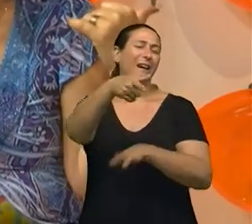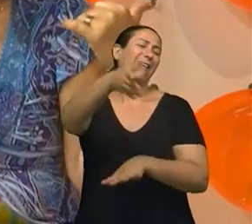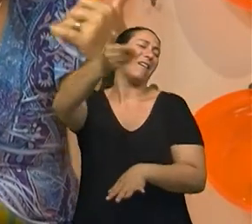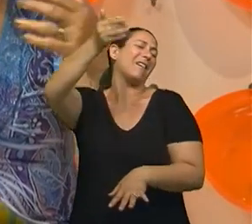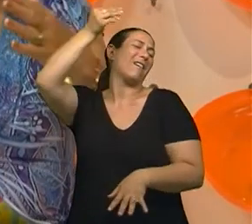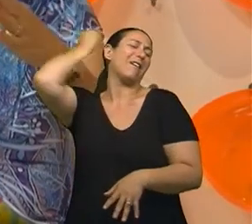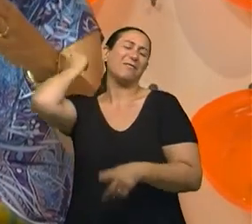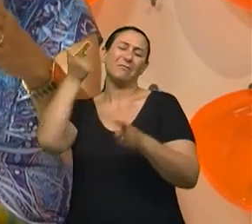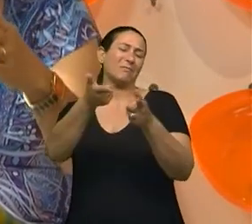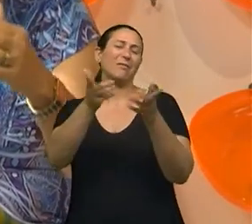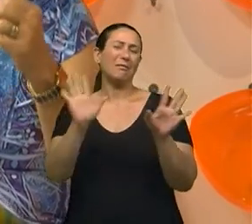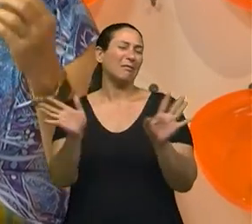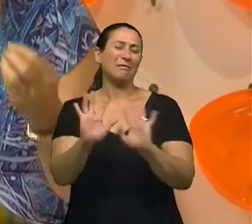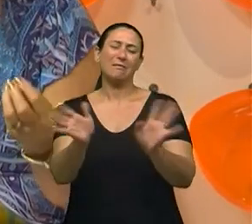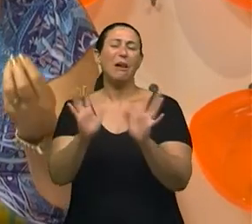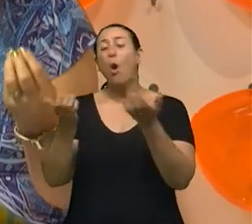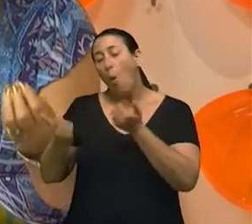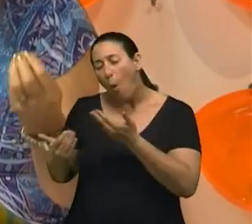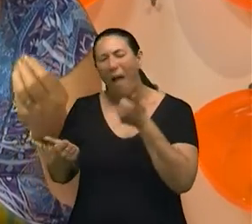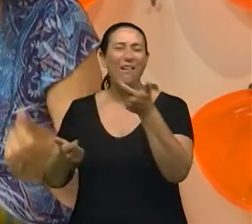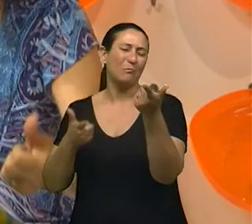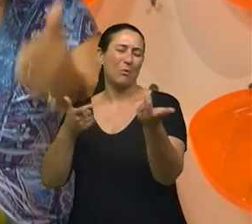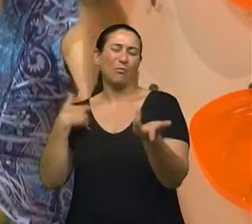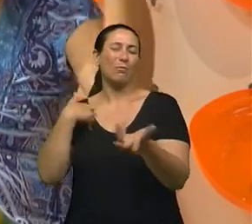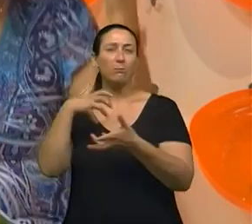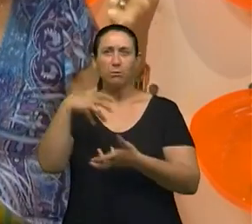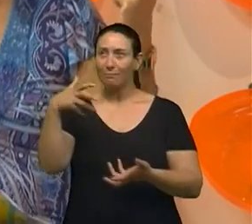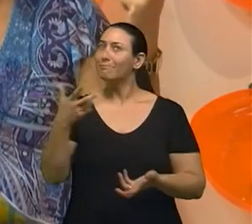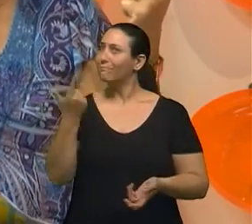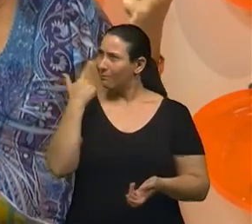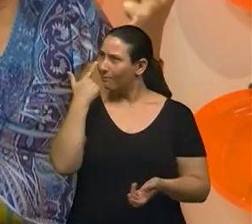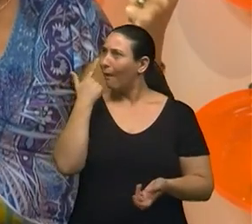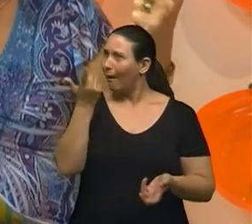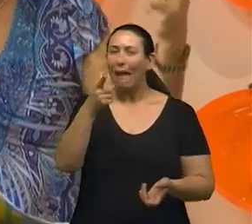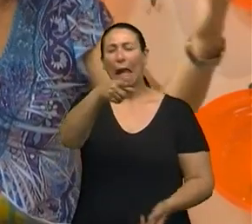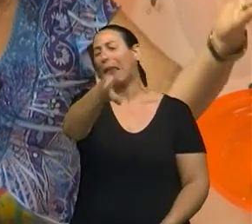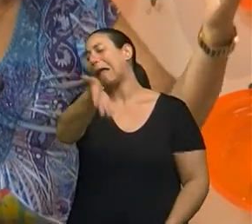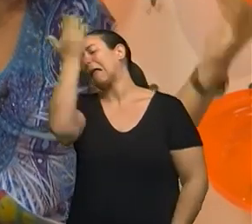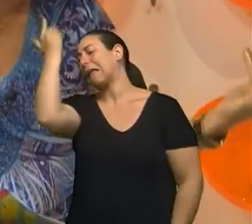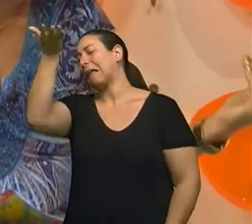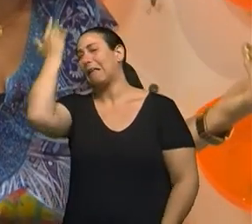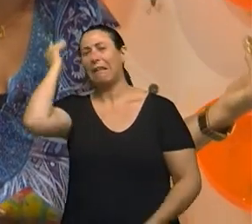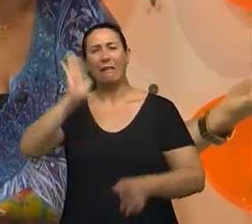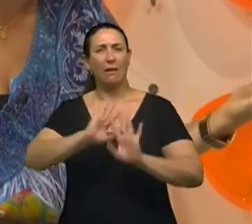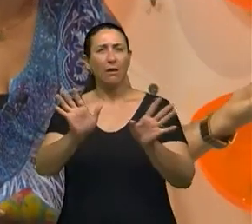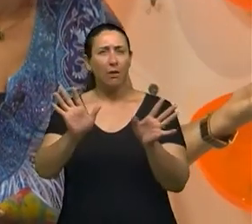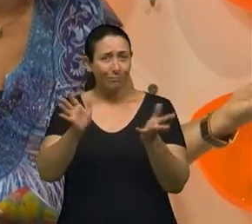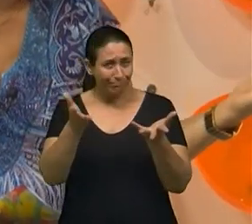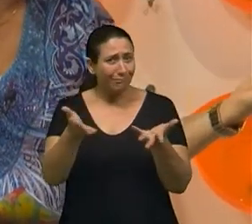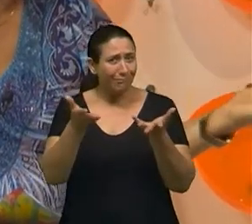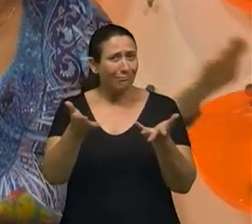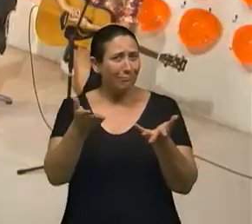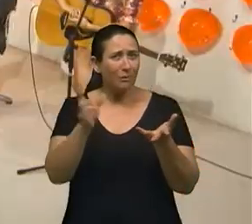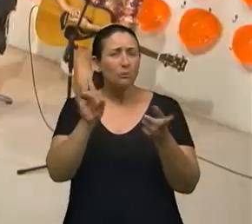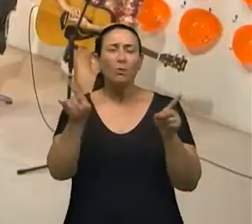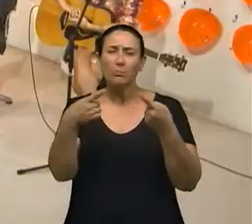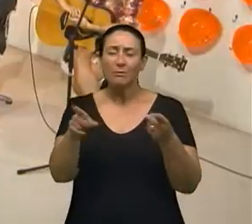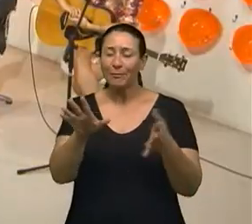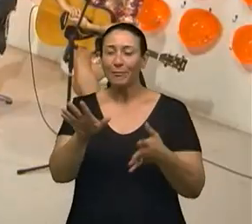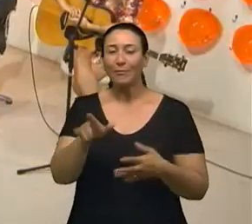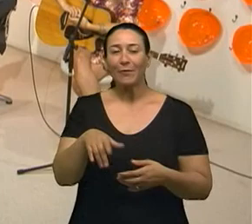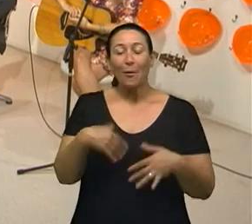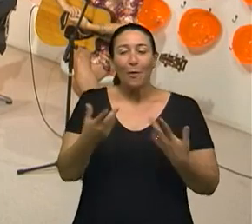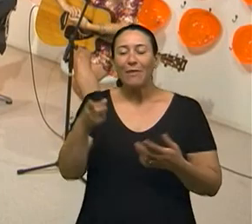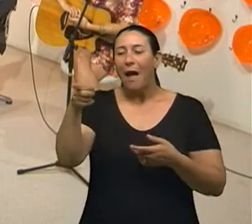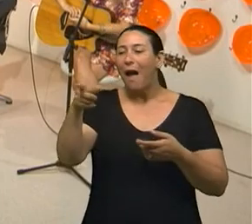teu tempo. A gente está vendo o quanto tem valor o lá do teu tempo, não só na música, né? Quando ela diz